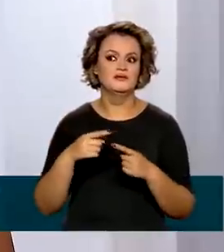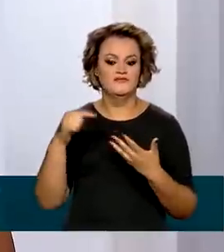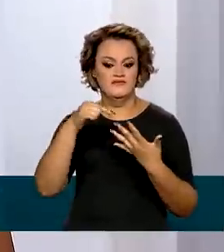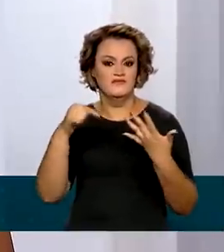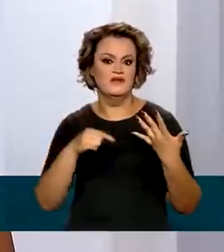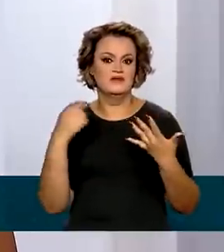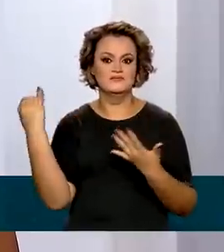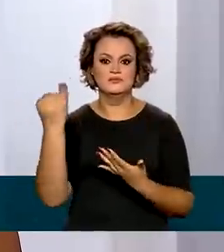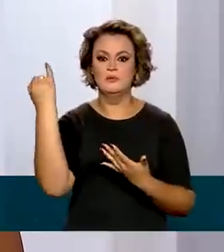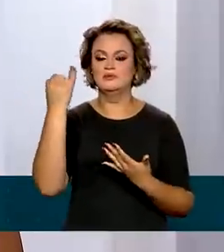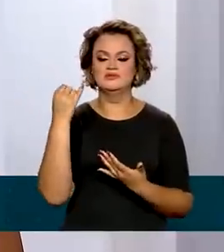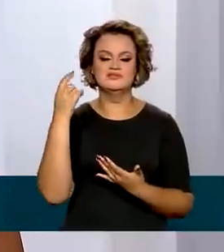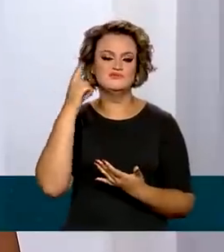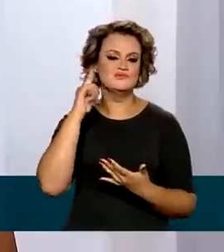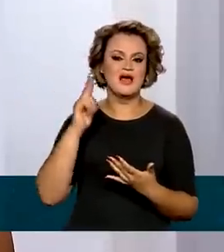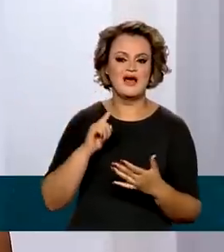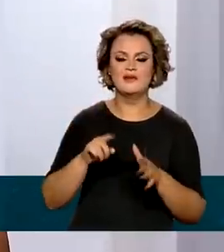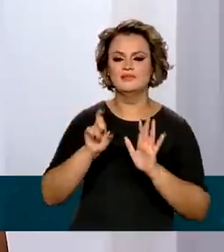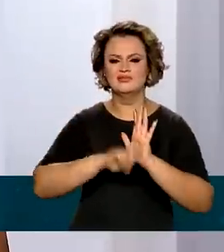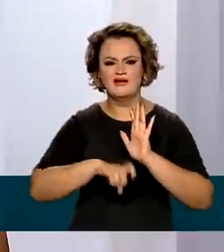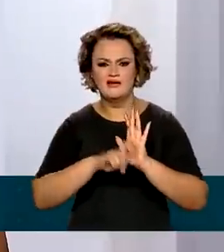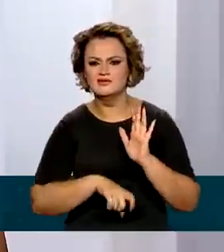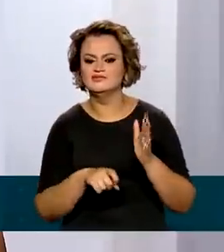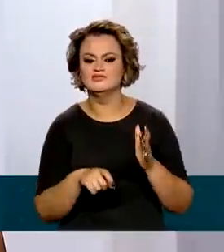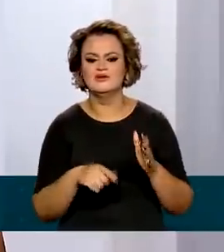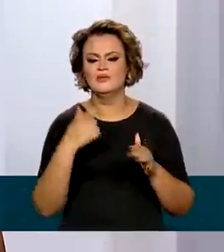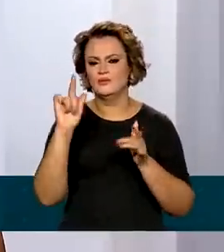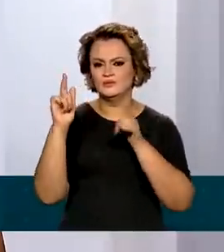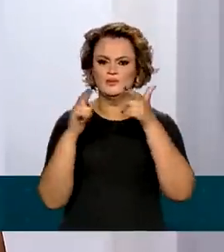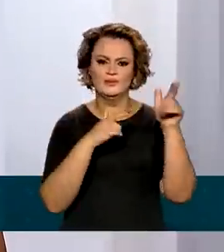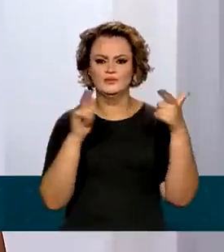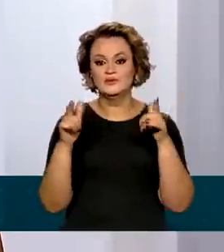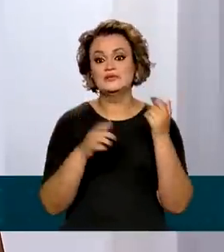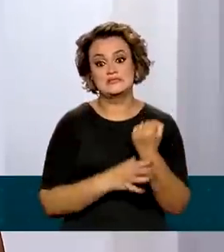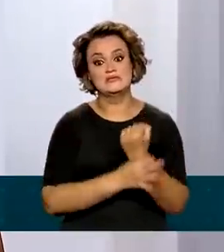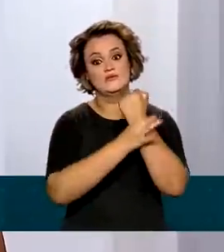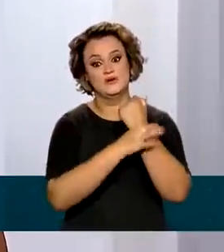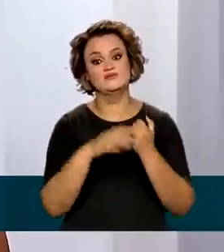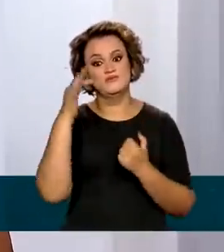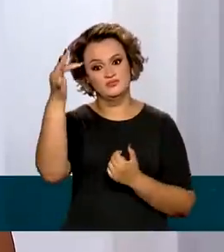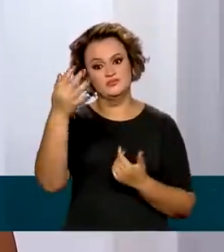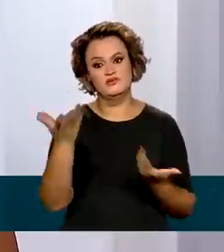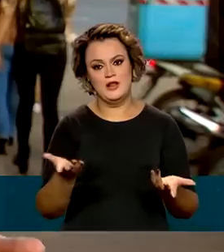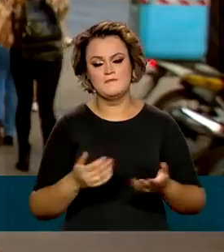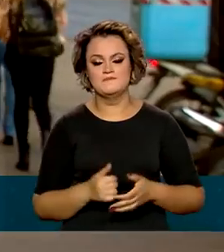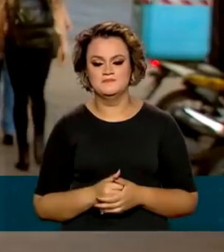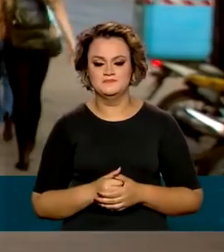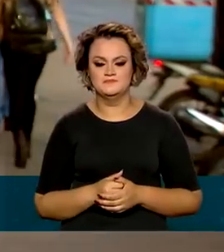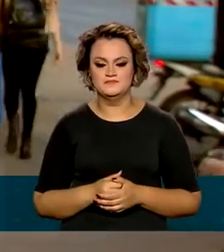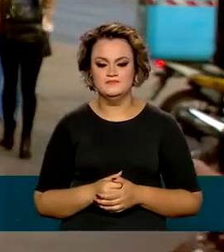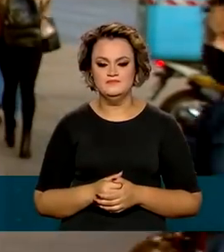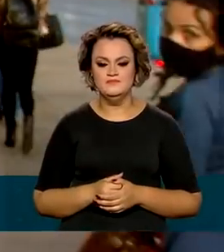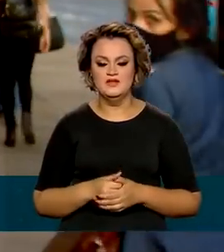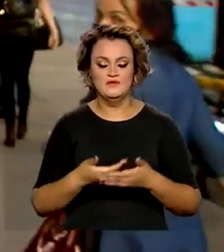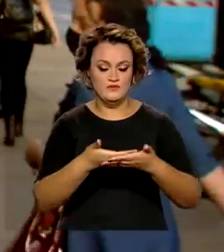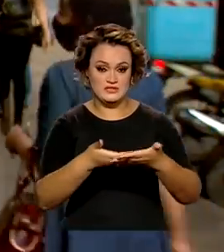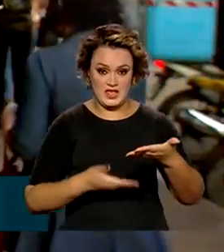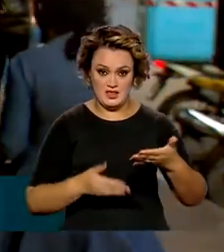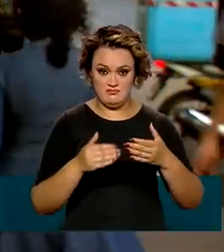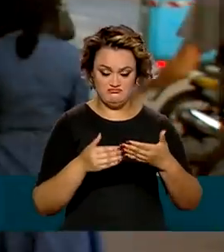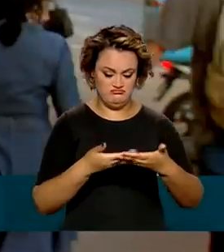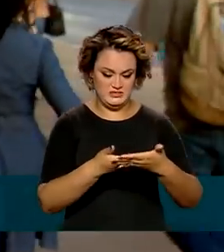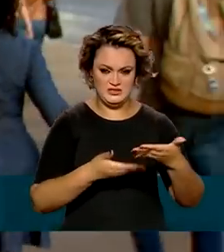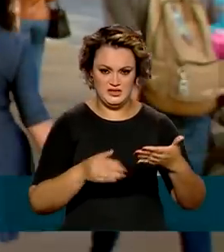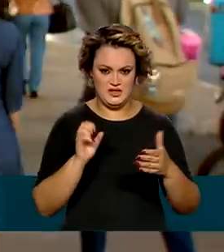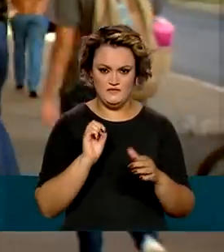importância do MEI, da taxa, até a sua segurança futuramente. Quem ainda não enviou é de no